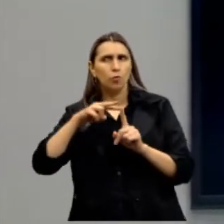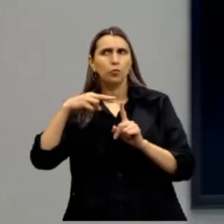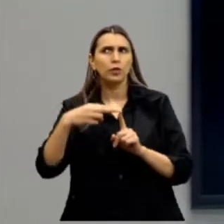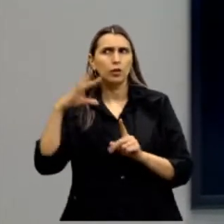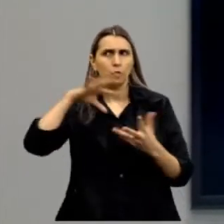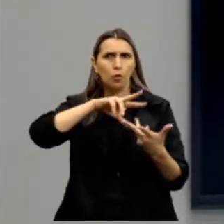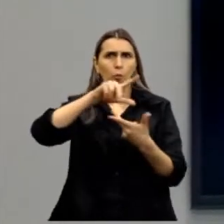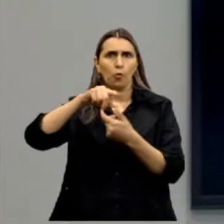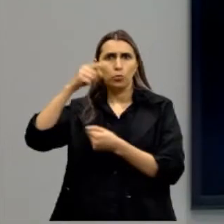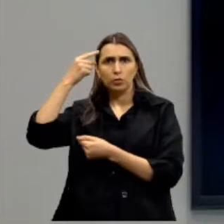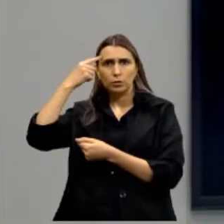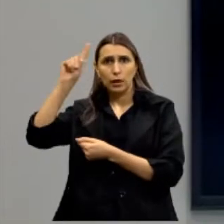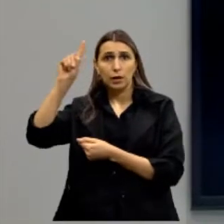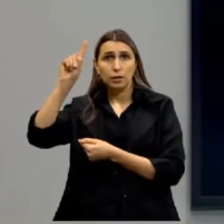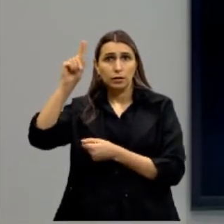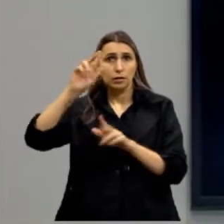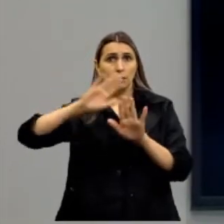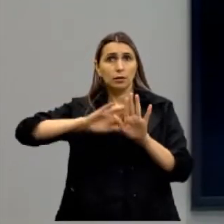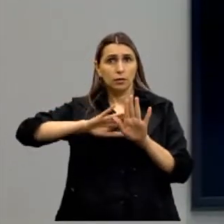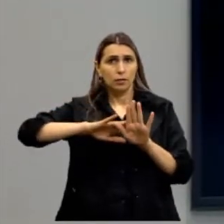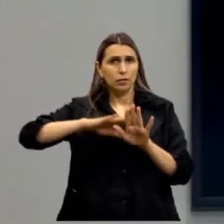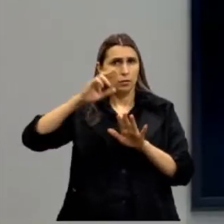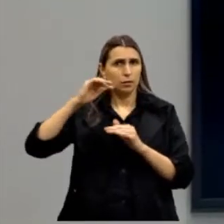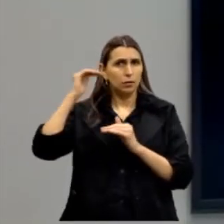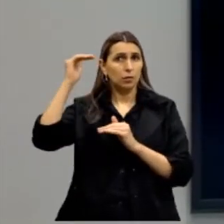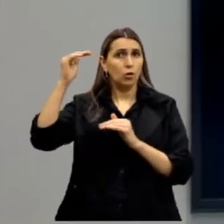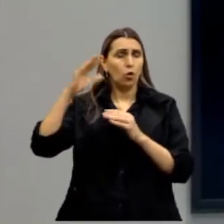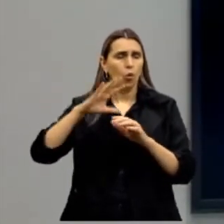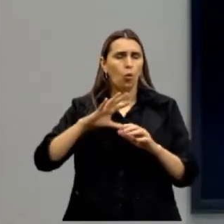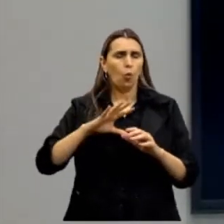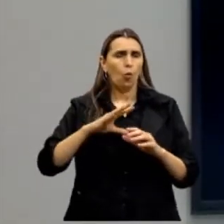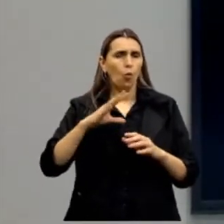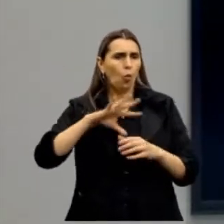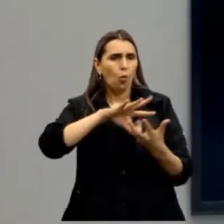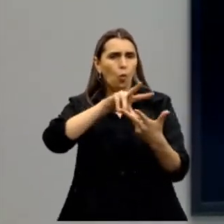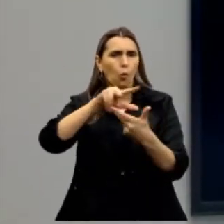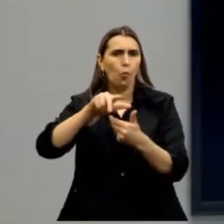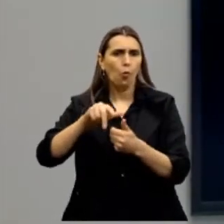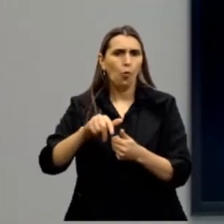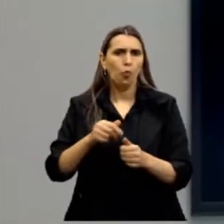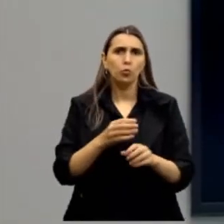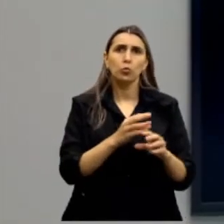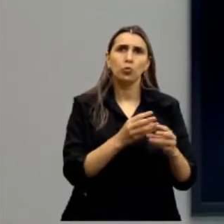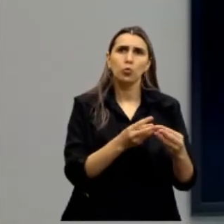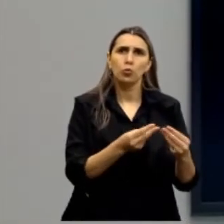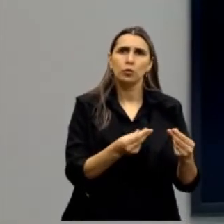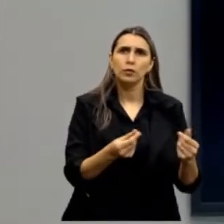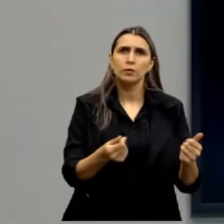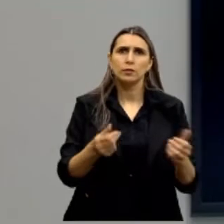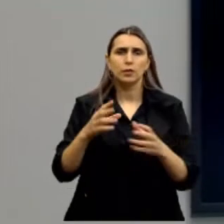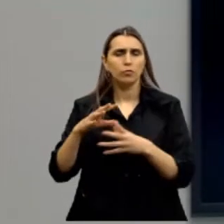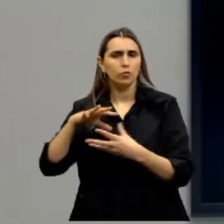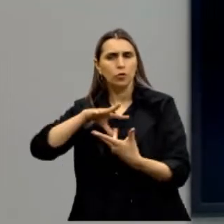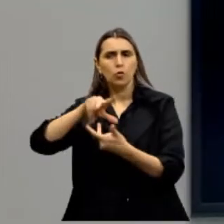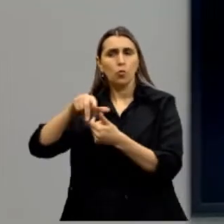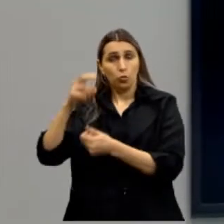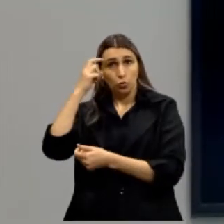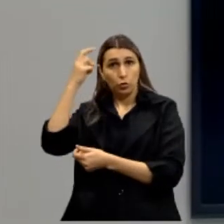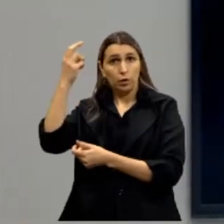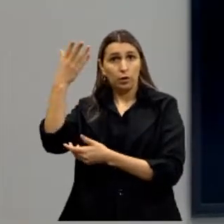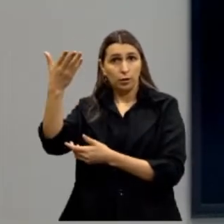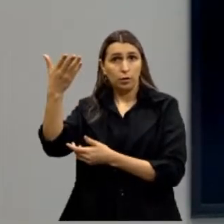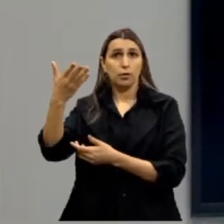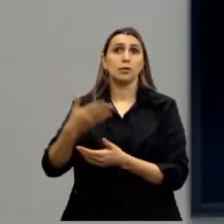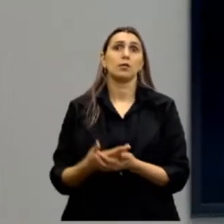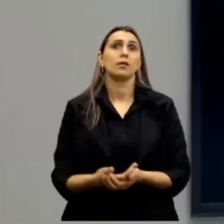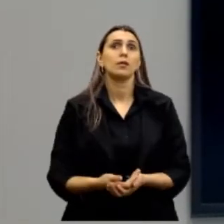lembrados a aula de filosofia, mundo das ideias, mundo inteligível, mundo sensível? Então, a visão de Platão na política é isso, o filósofo está voltado para o mundo das ideias, e